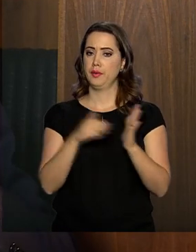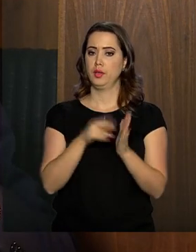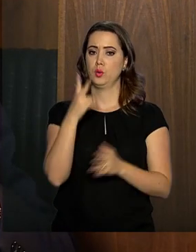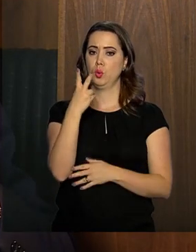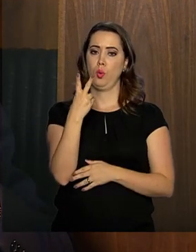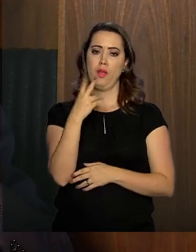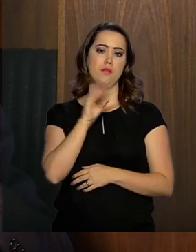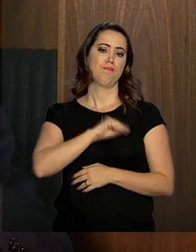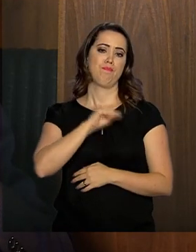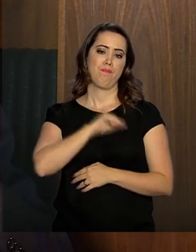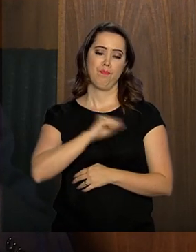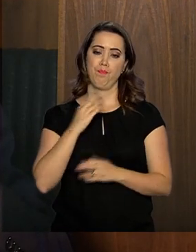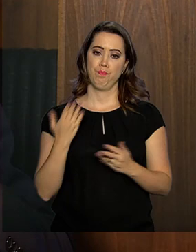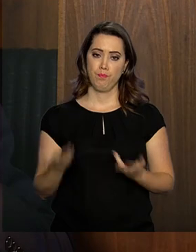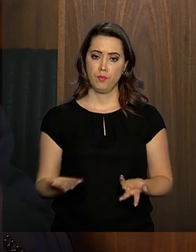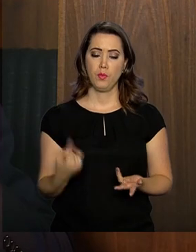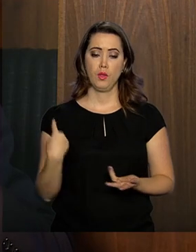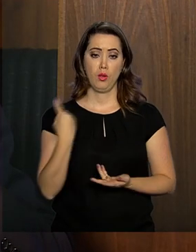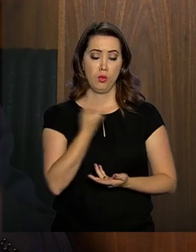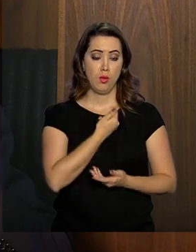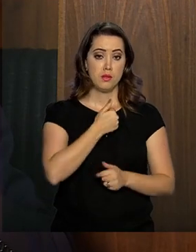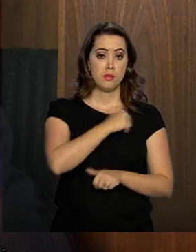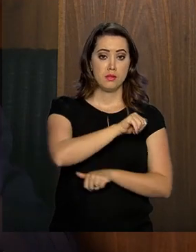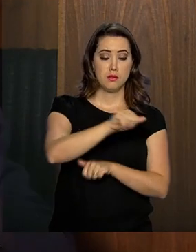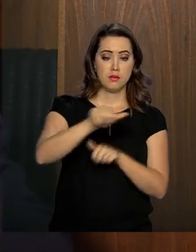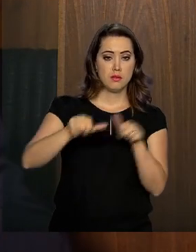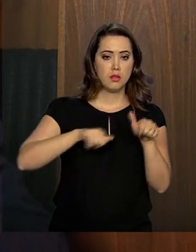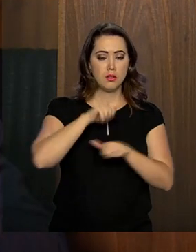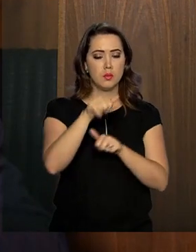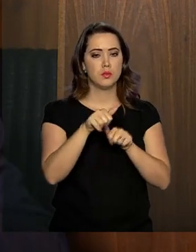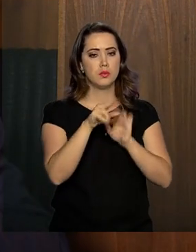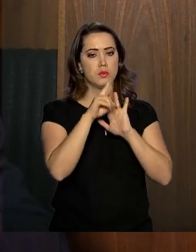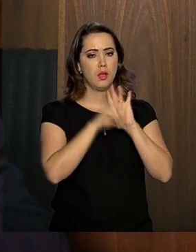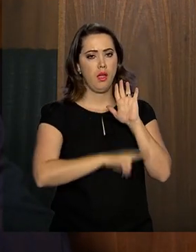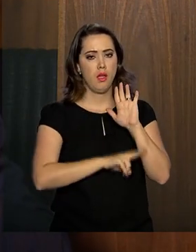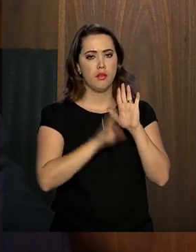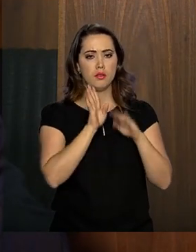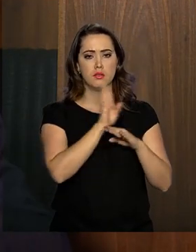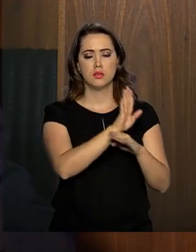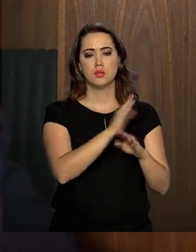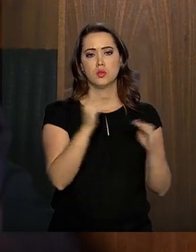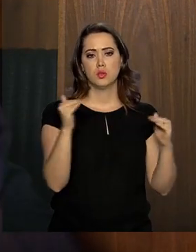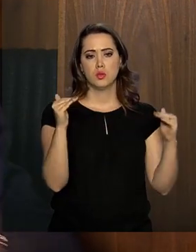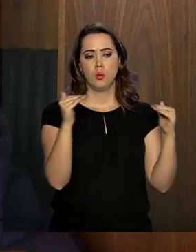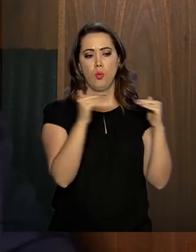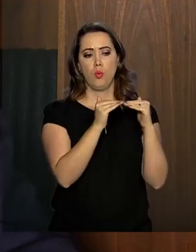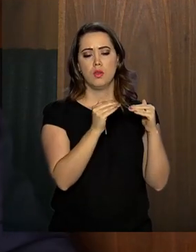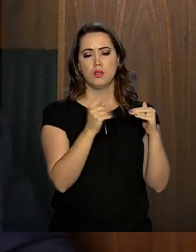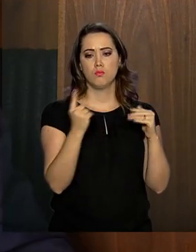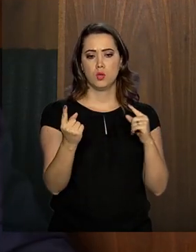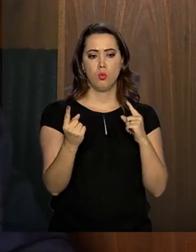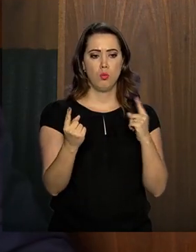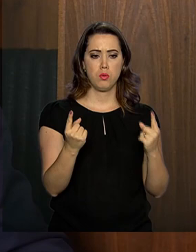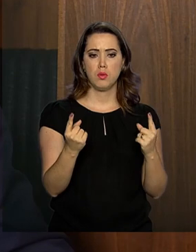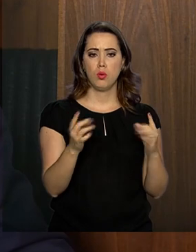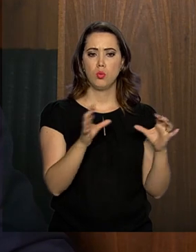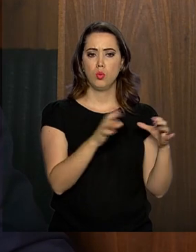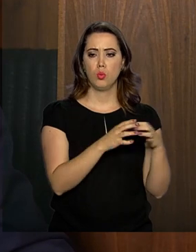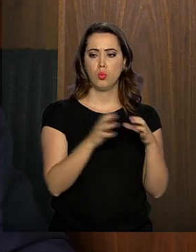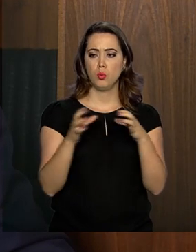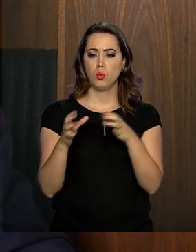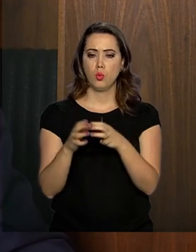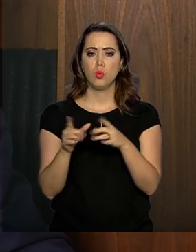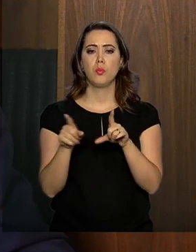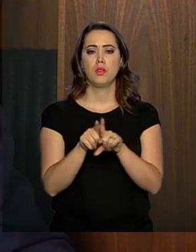Nós estamos transformando regras de benefício iguais para os dois regimes e regras de